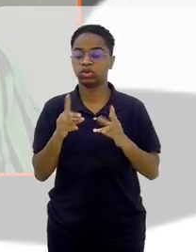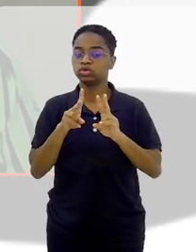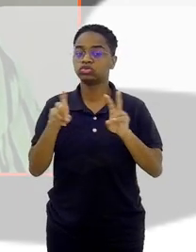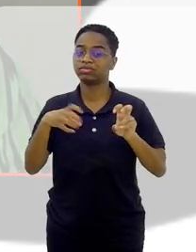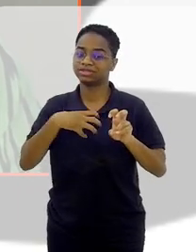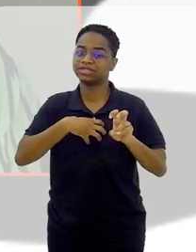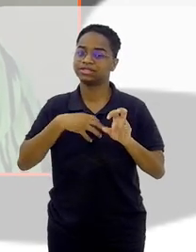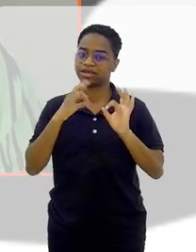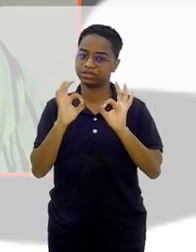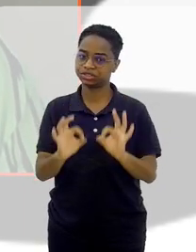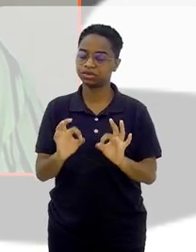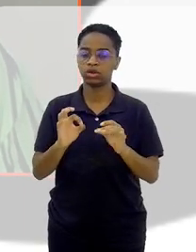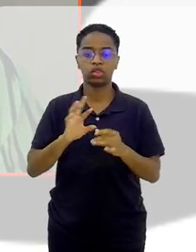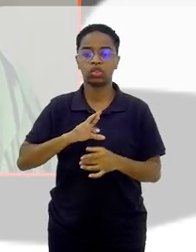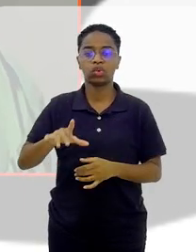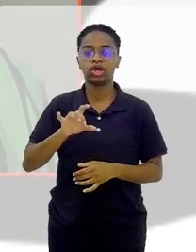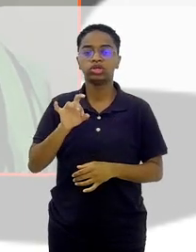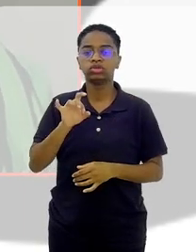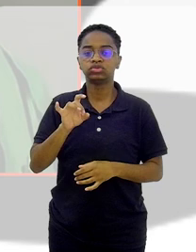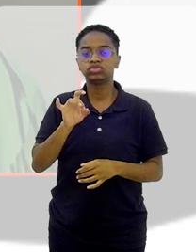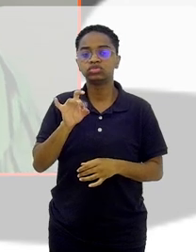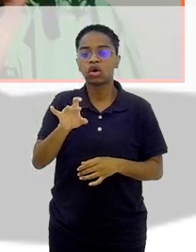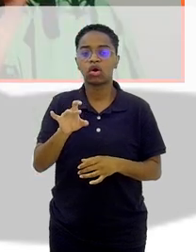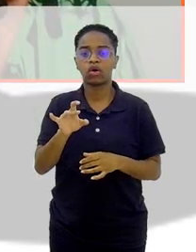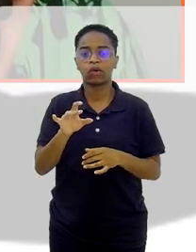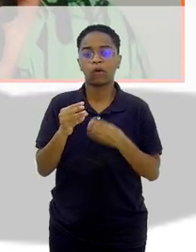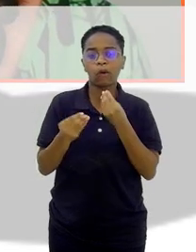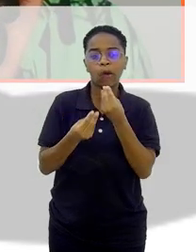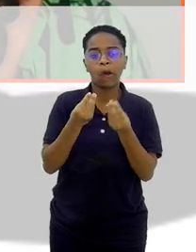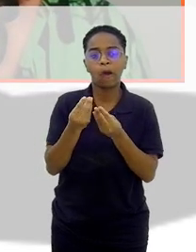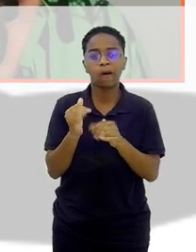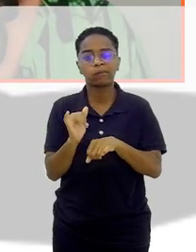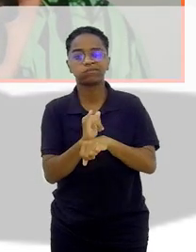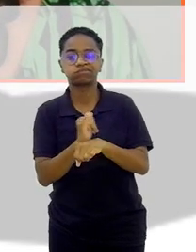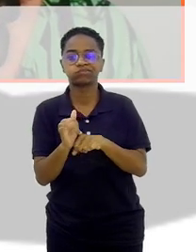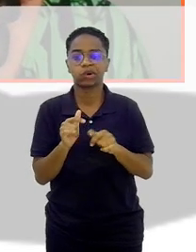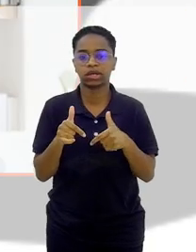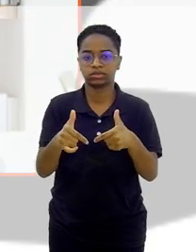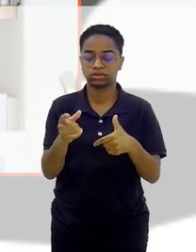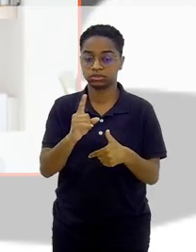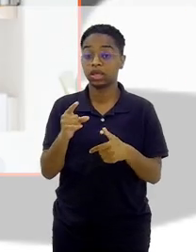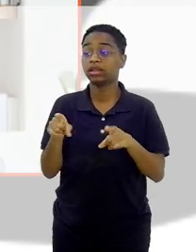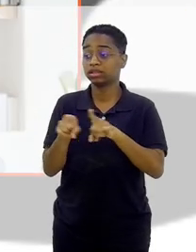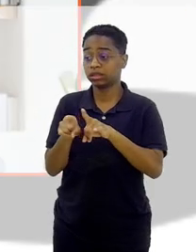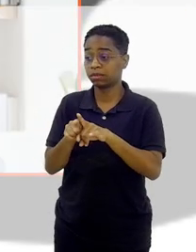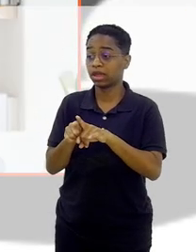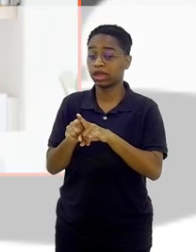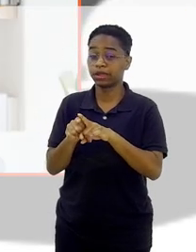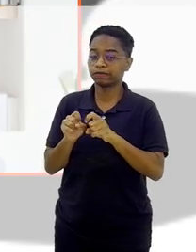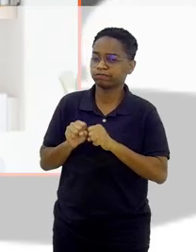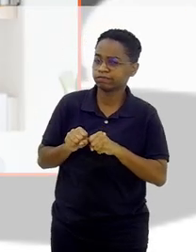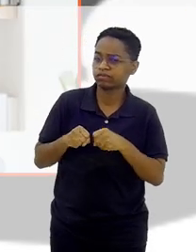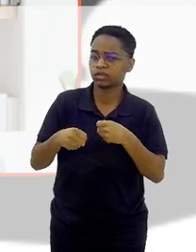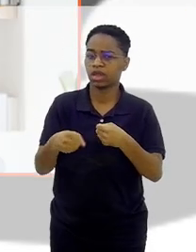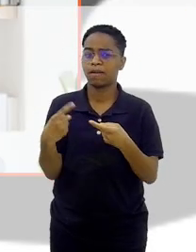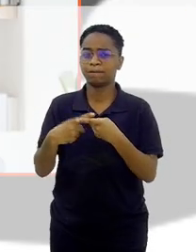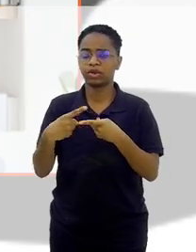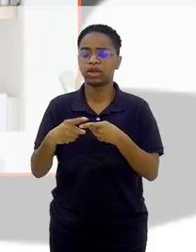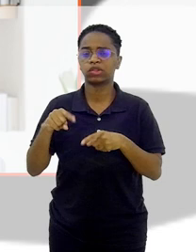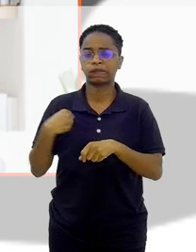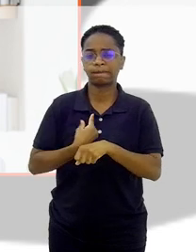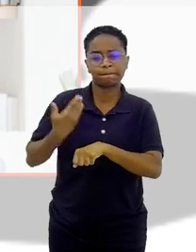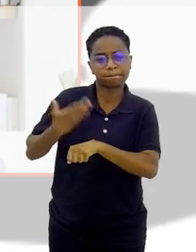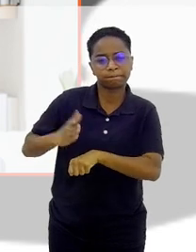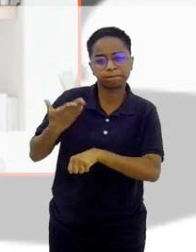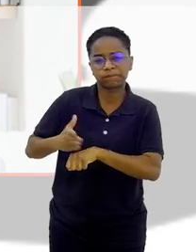sentimento, né? Não é só sobre forma. E mais que isso, é couro, né? Quando a gente pega couro da